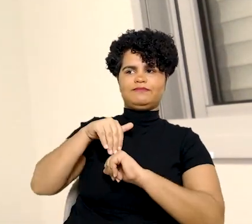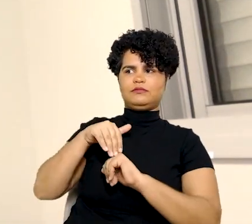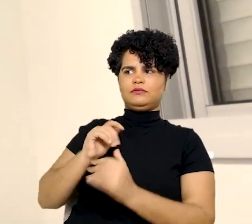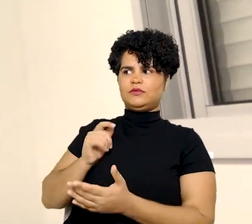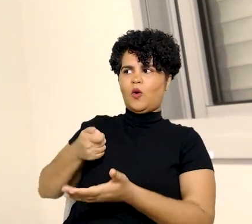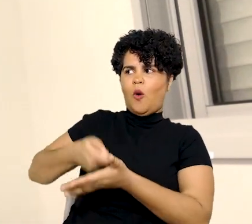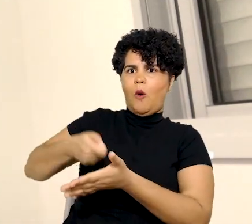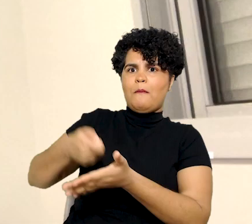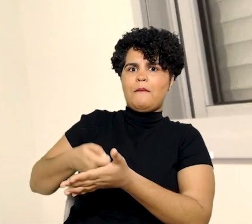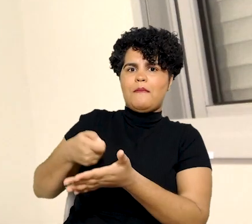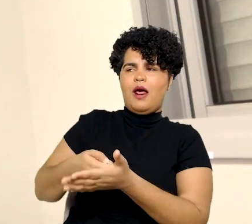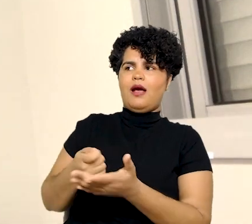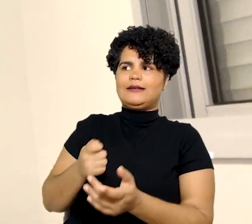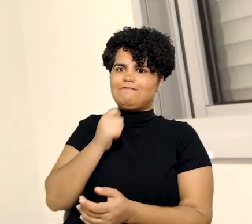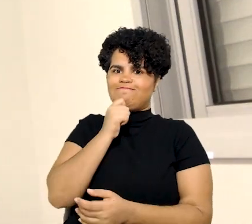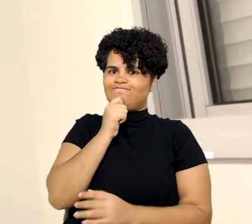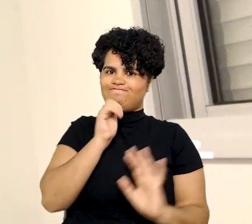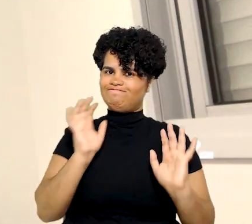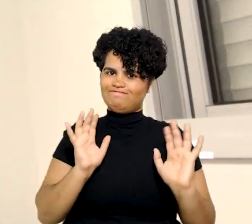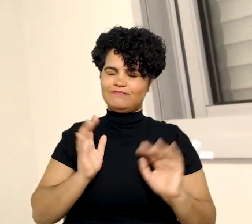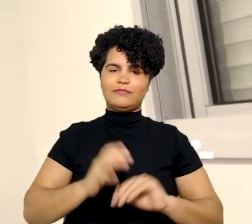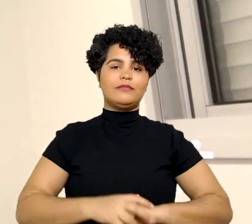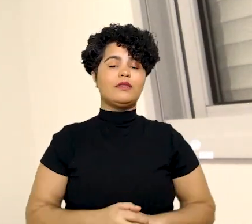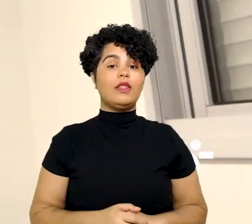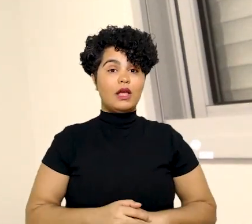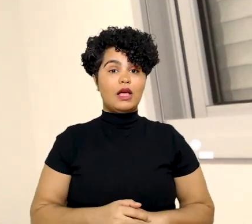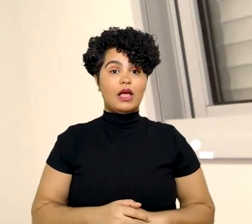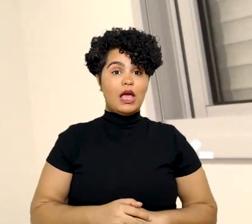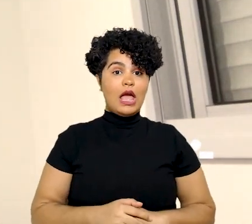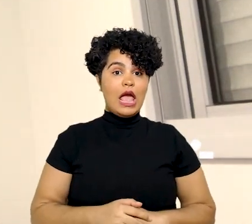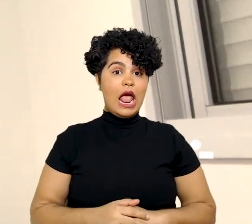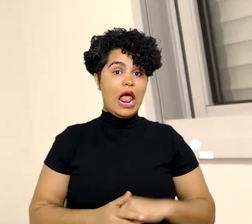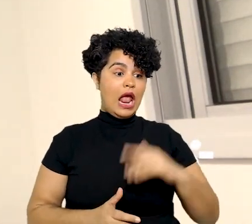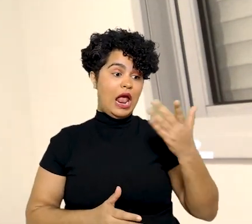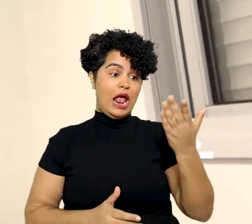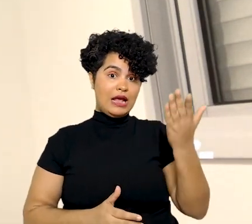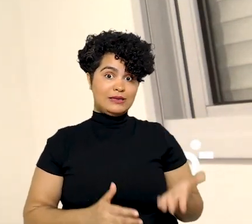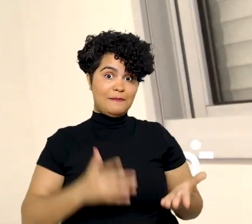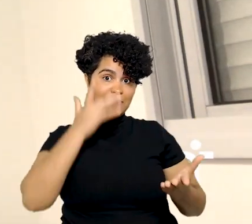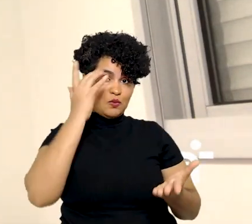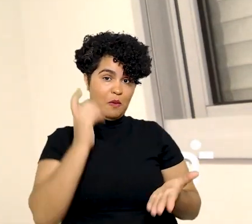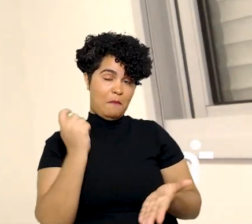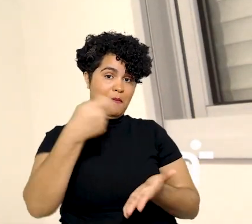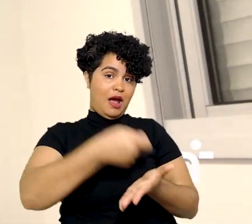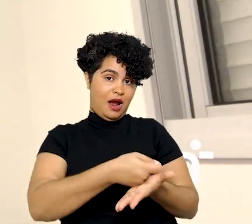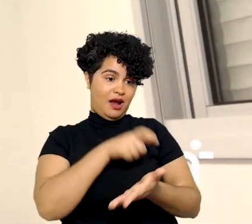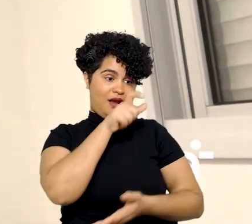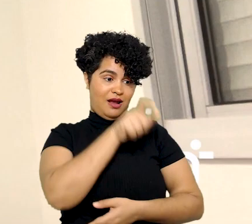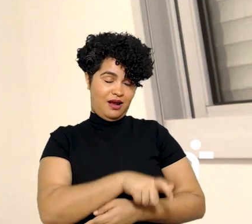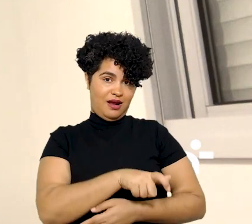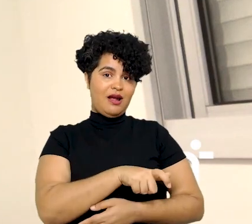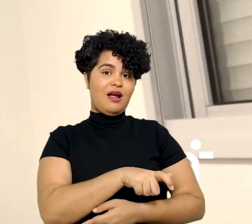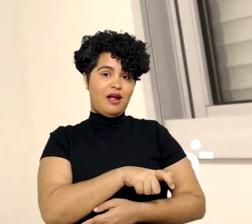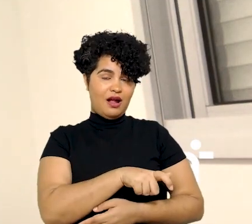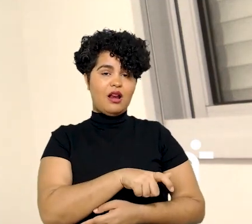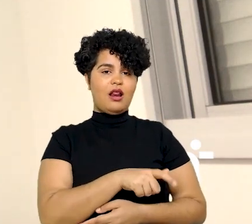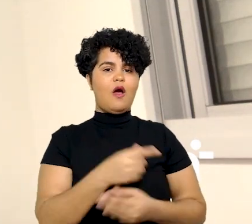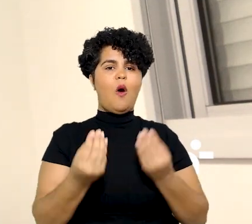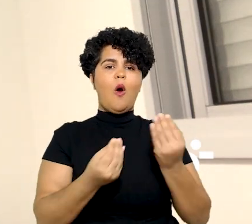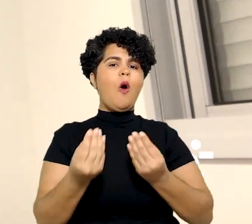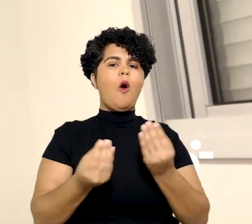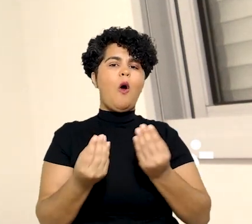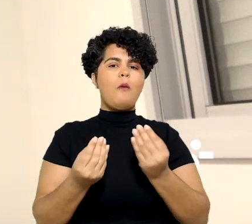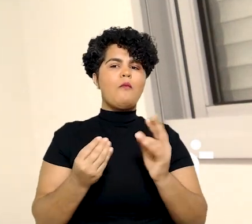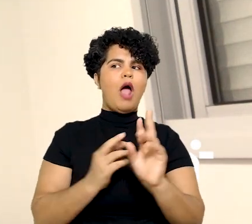que lhe foi reconhecido em um título executivo. Já para a reclamada, a principal consequência seria alcançar a